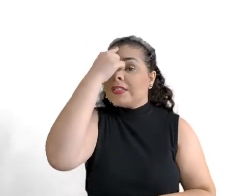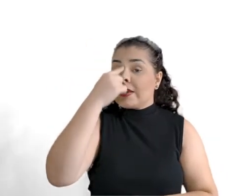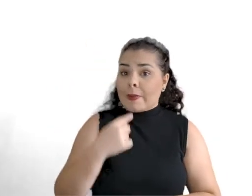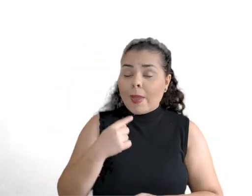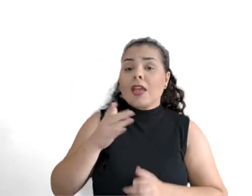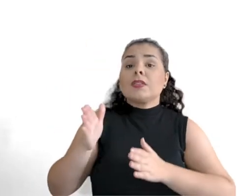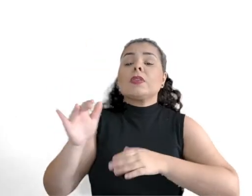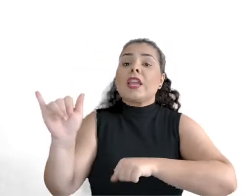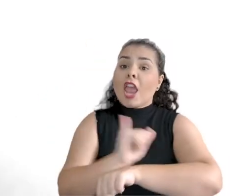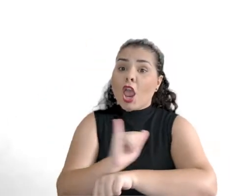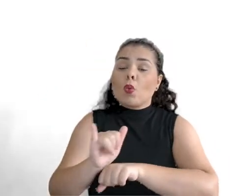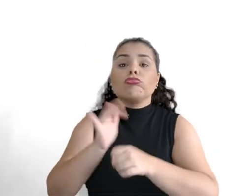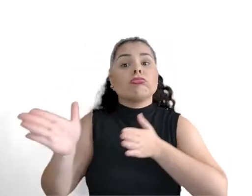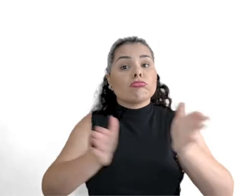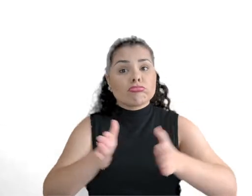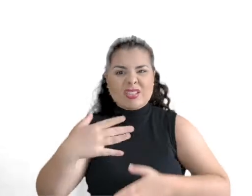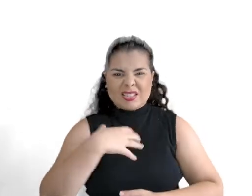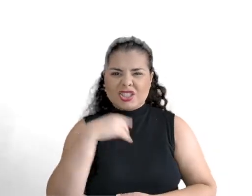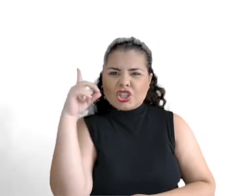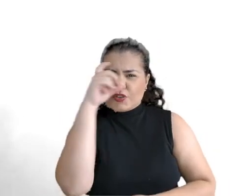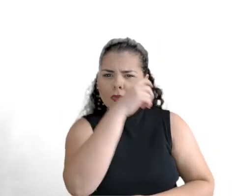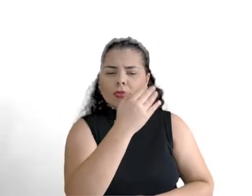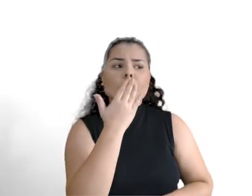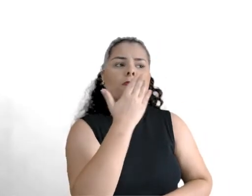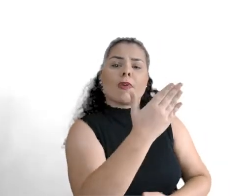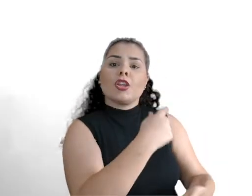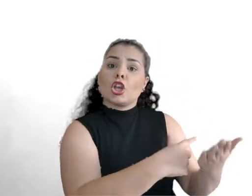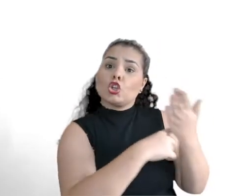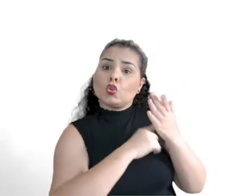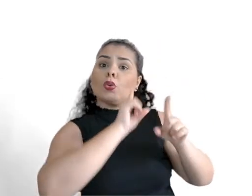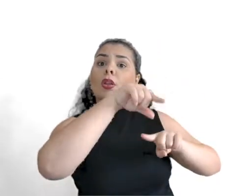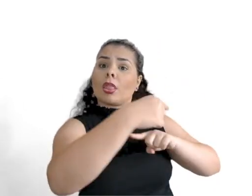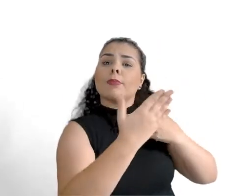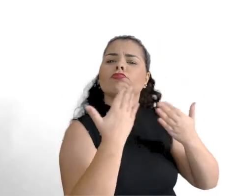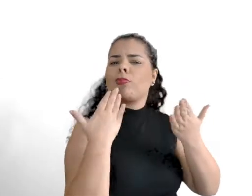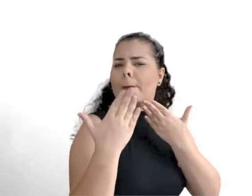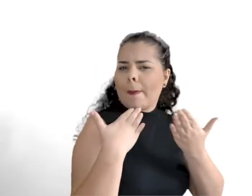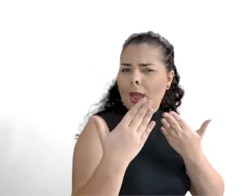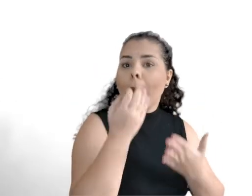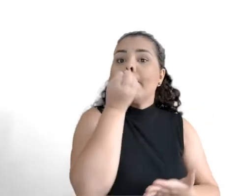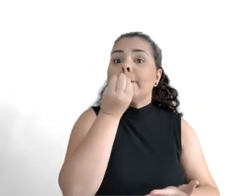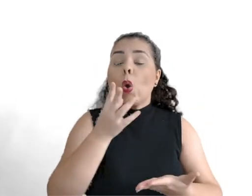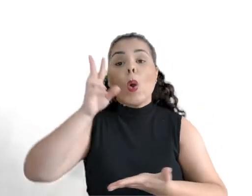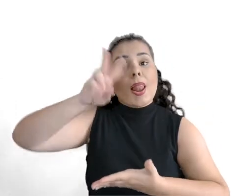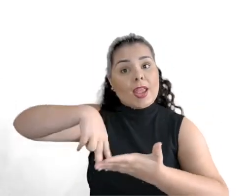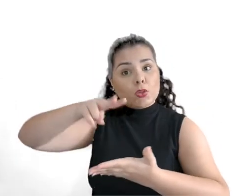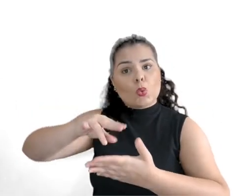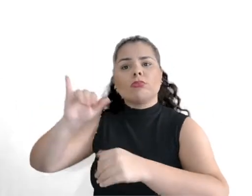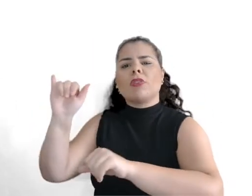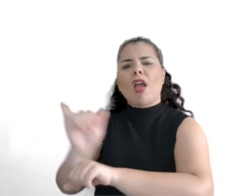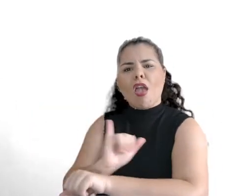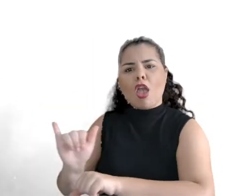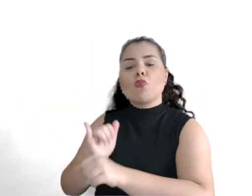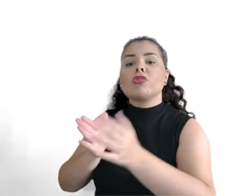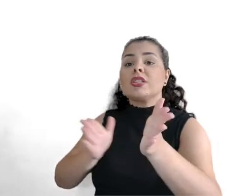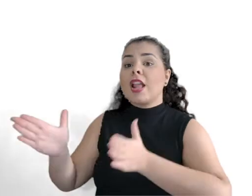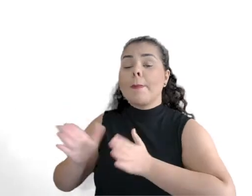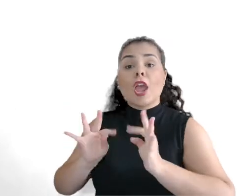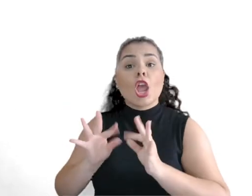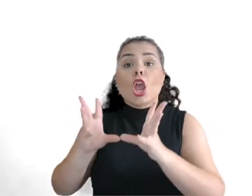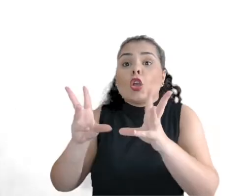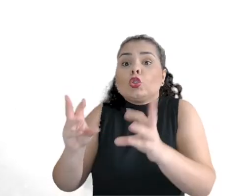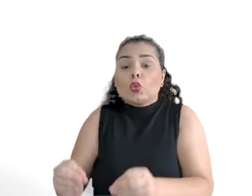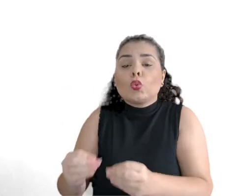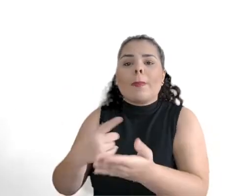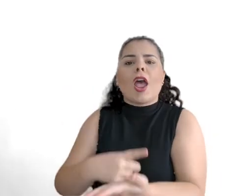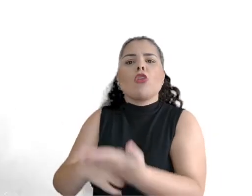acessibilidade. Se você tiver dificuldades, peça para alguém ler com você. Depois conversem sobre o que vocês entenderam. Boa leitura! Recursos de acessibilidade. Tudo aquilo que é feito para